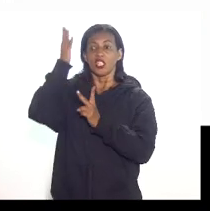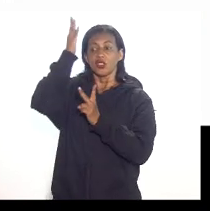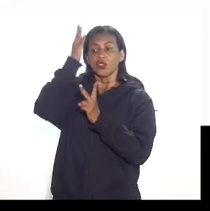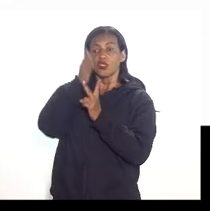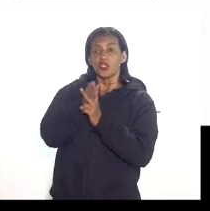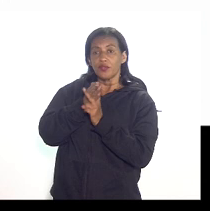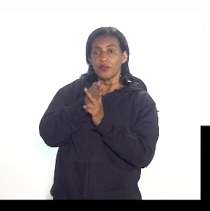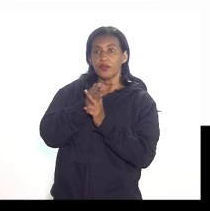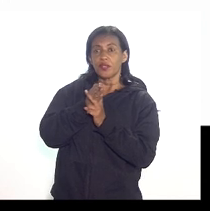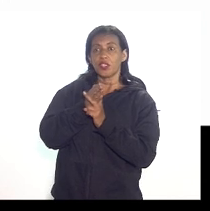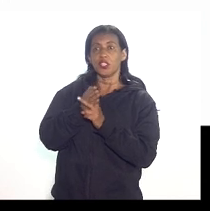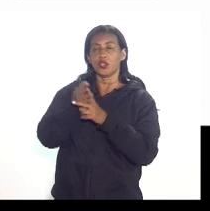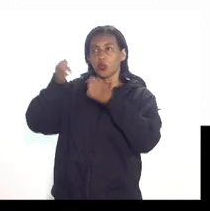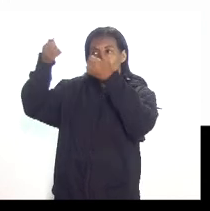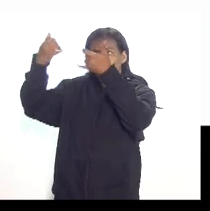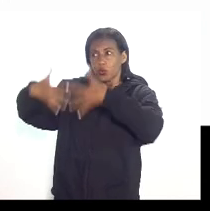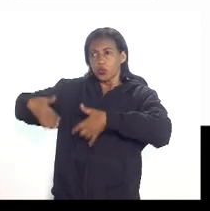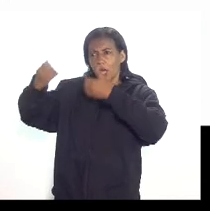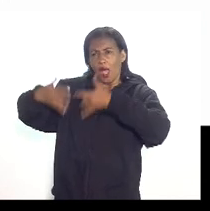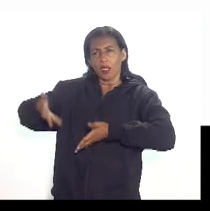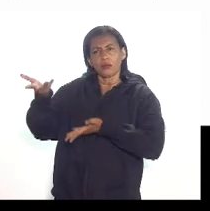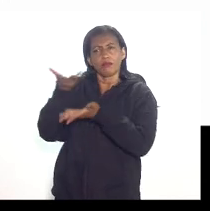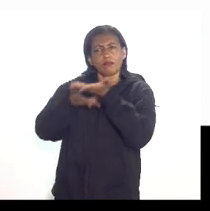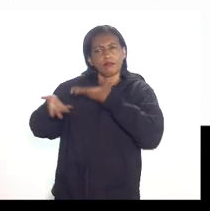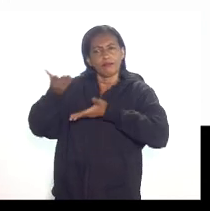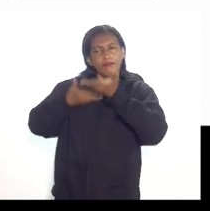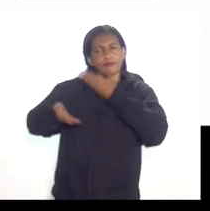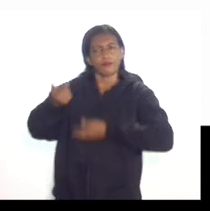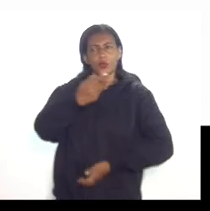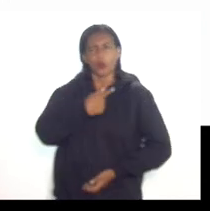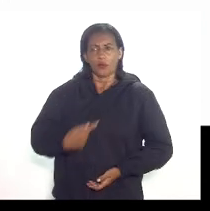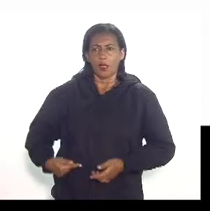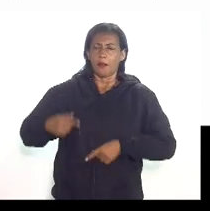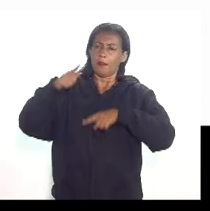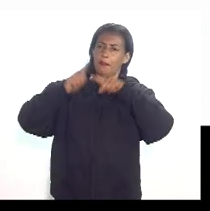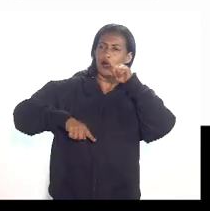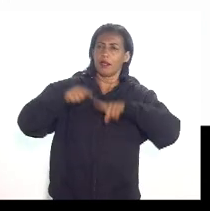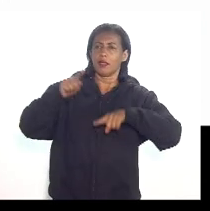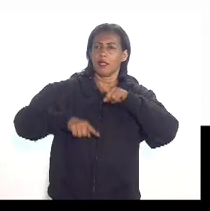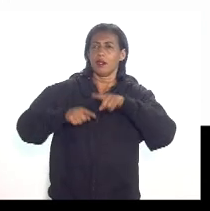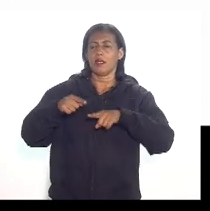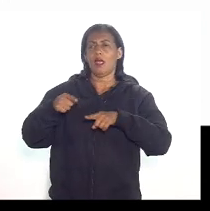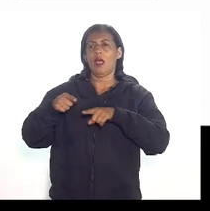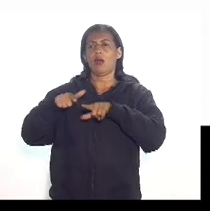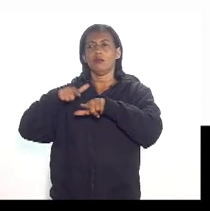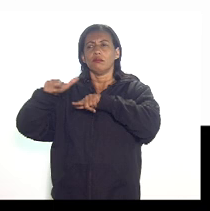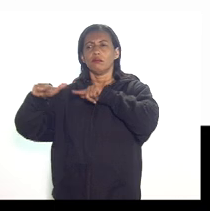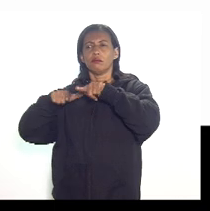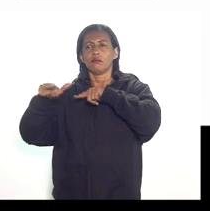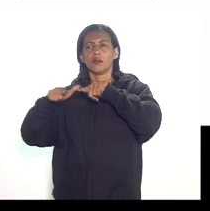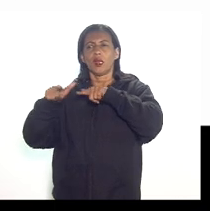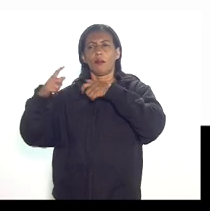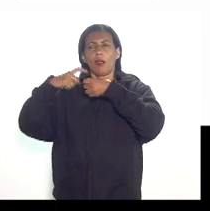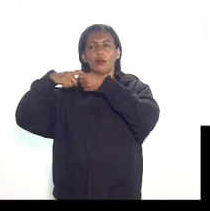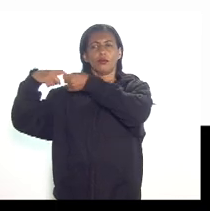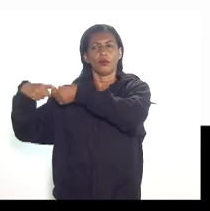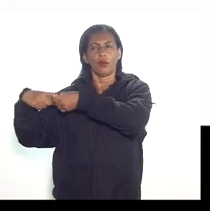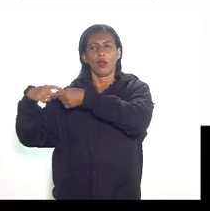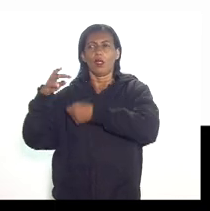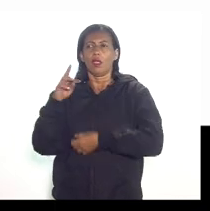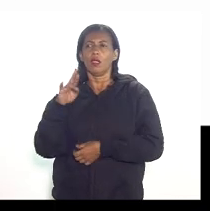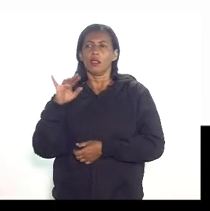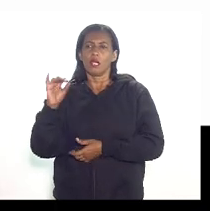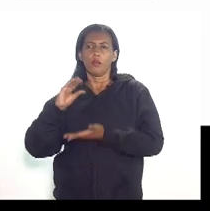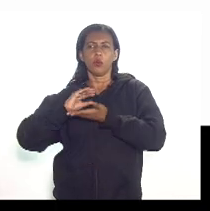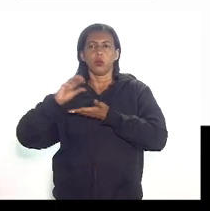entre os seus gastos em participações governamentais pessoal materiais serviços terceiros serviços aluguéis tributos